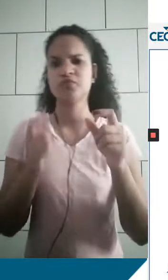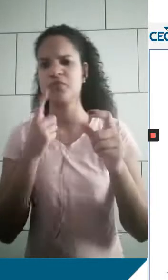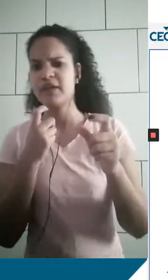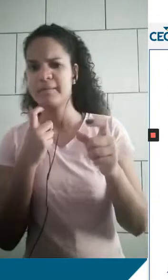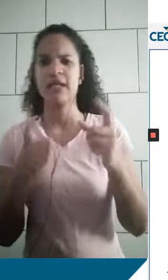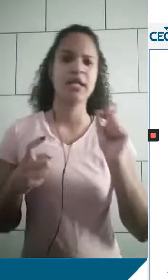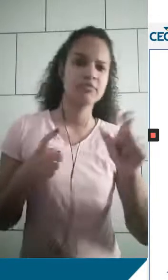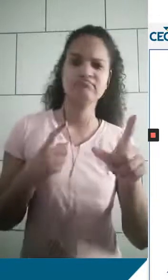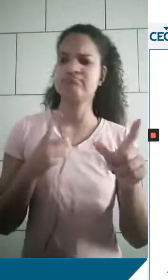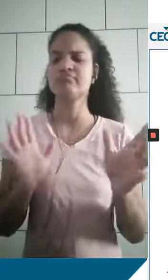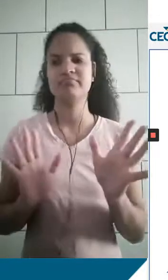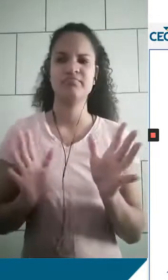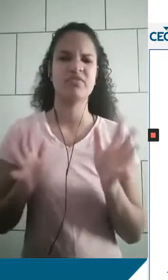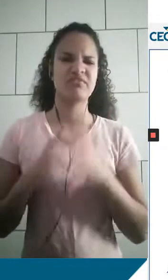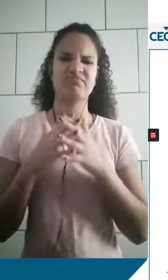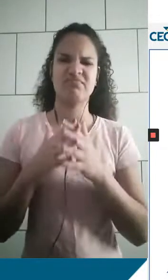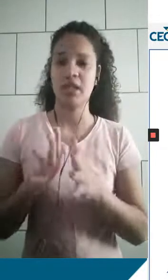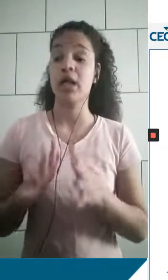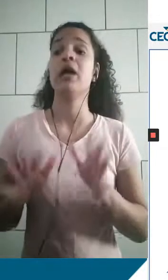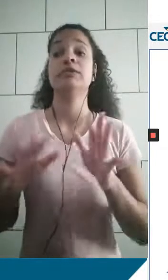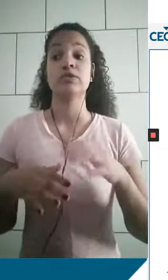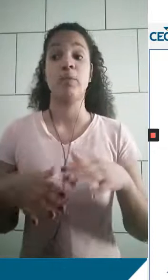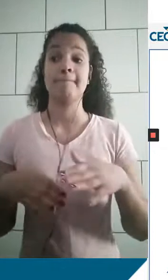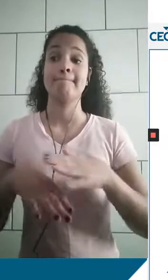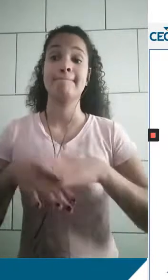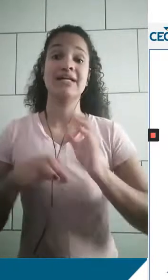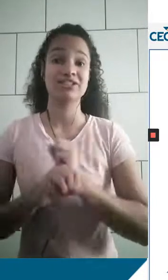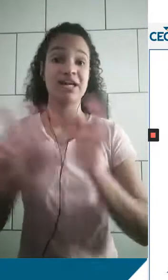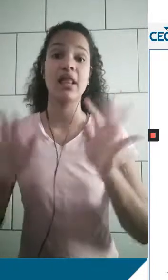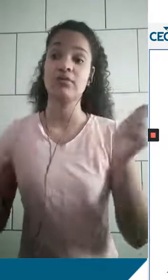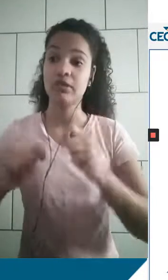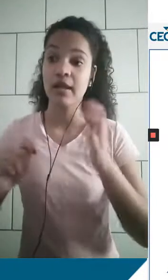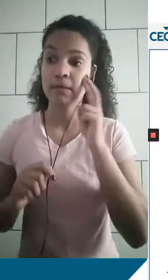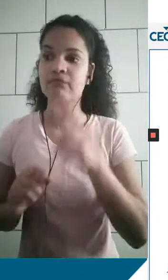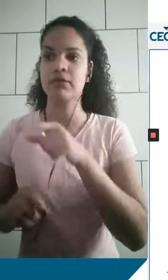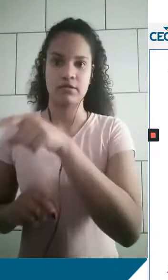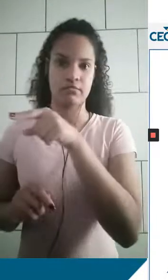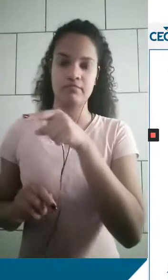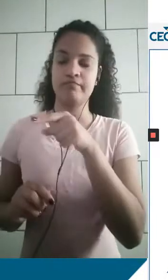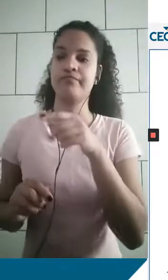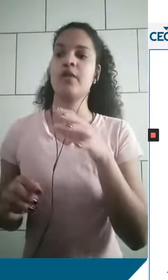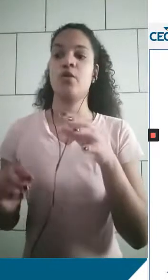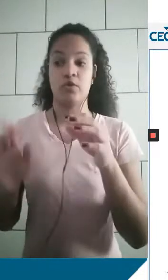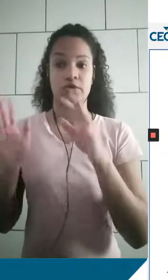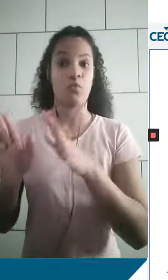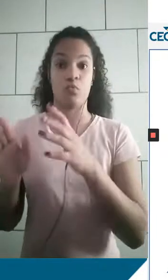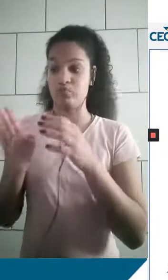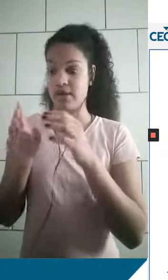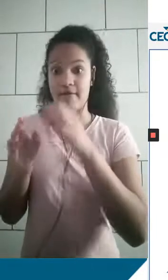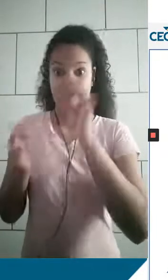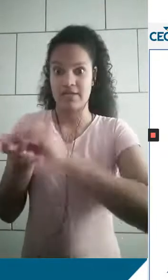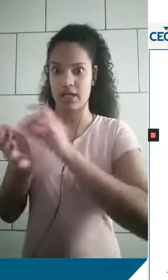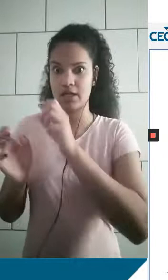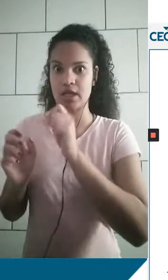vermelhinho e azulzinho, azulzinho e vermelhinho. Eu excluí para facilitar o entendimento nesta nossa apresentação. O DNA original,